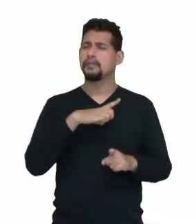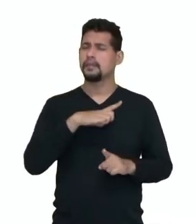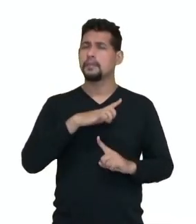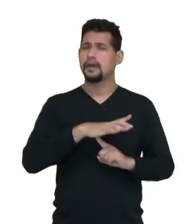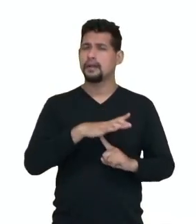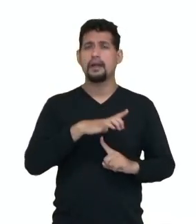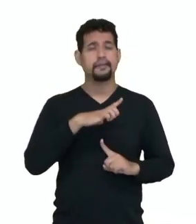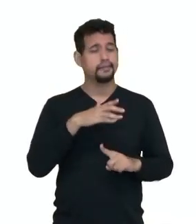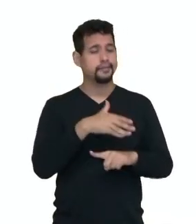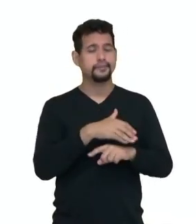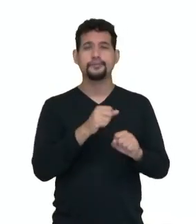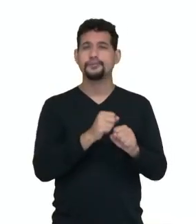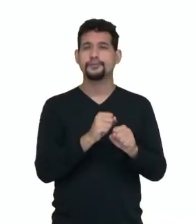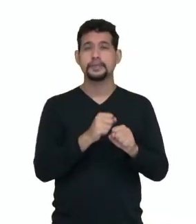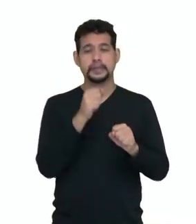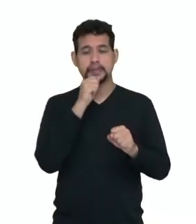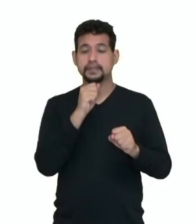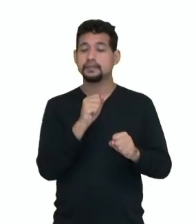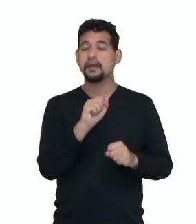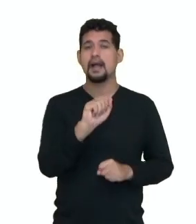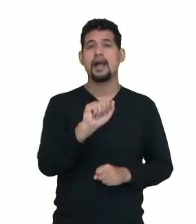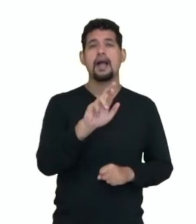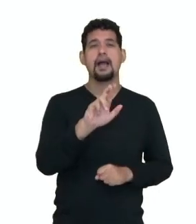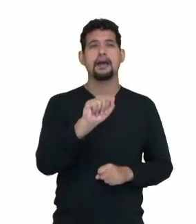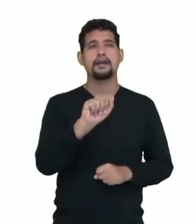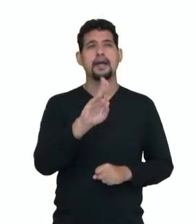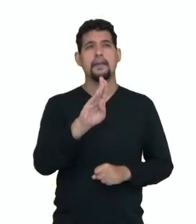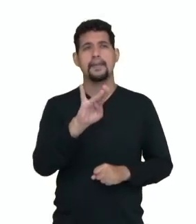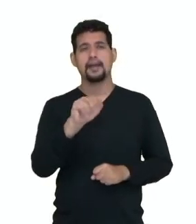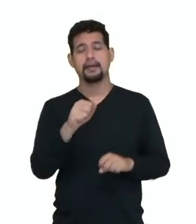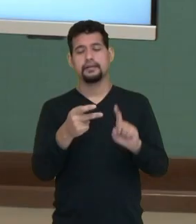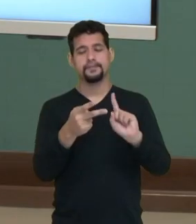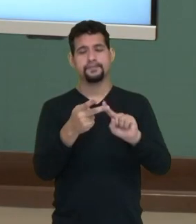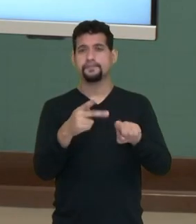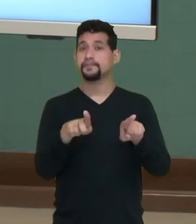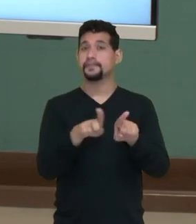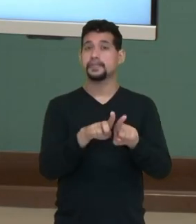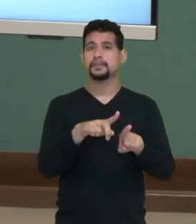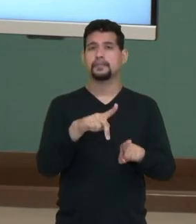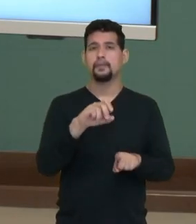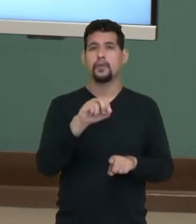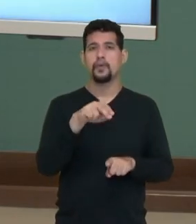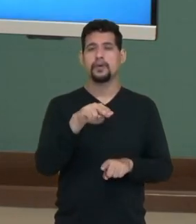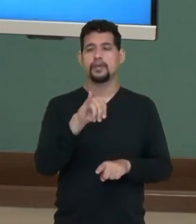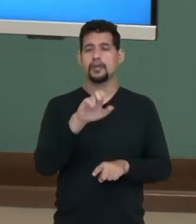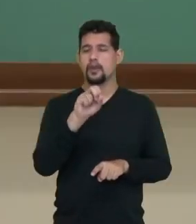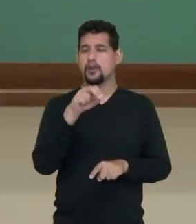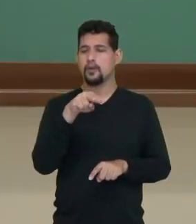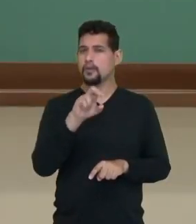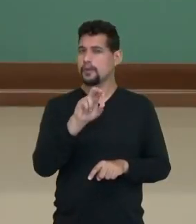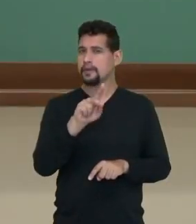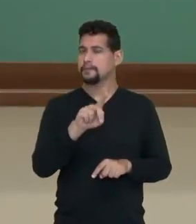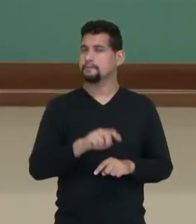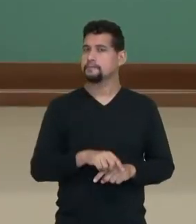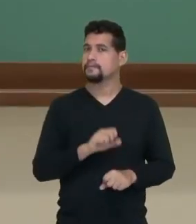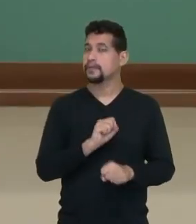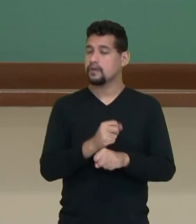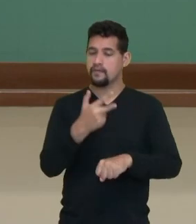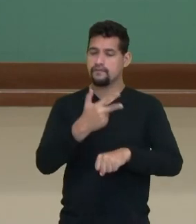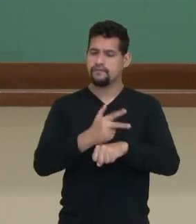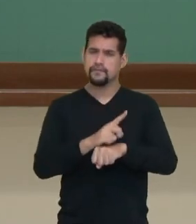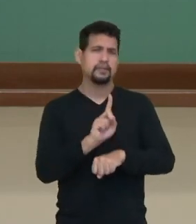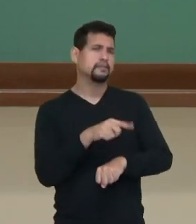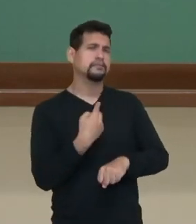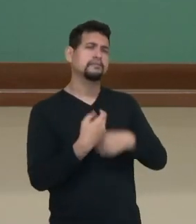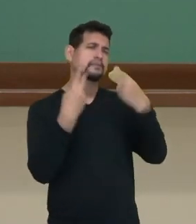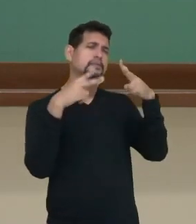a sua presença aí, tanto na forma da espécie arábica, como também na espécie conilon, ok? Muito bem. Então, nesse importante